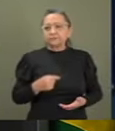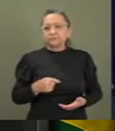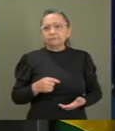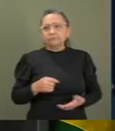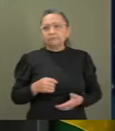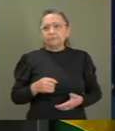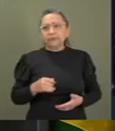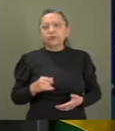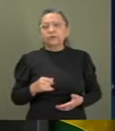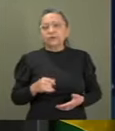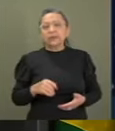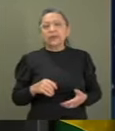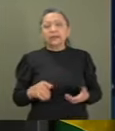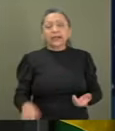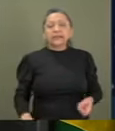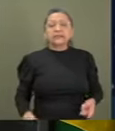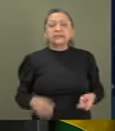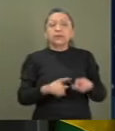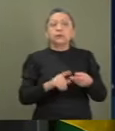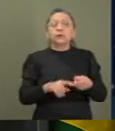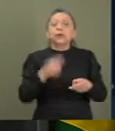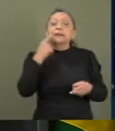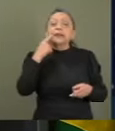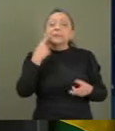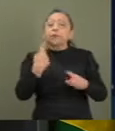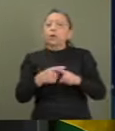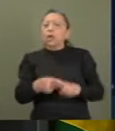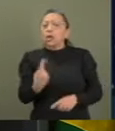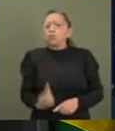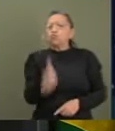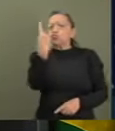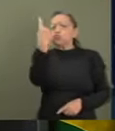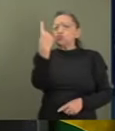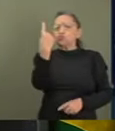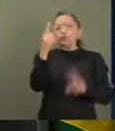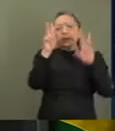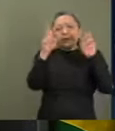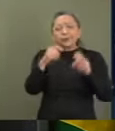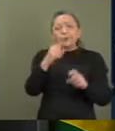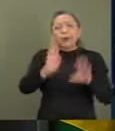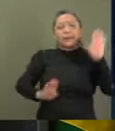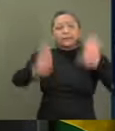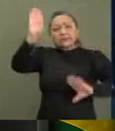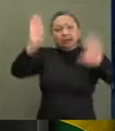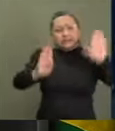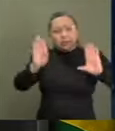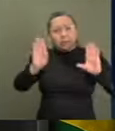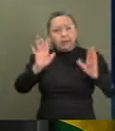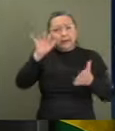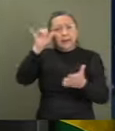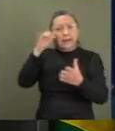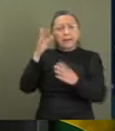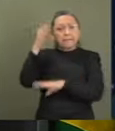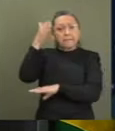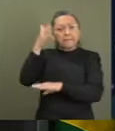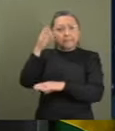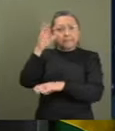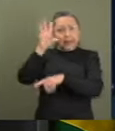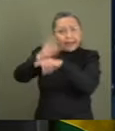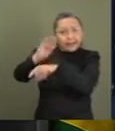questionava um dos itens de uma licitação em curso para a instalação de radares de velocidade.